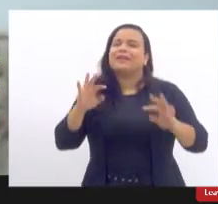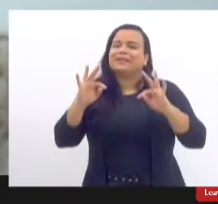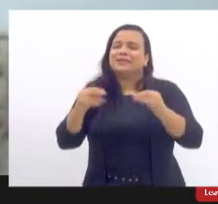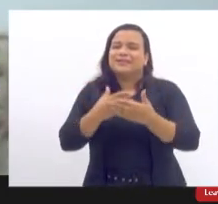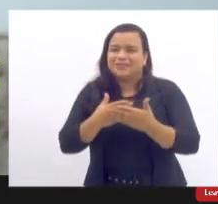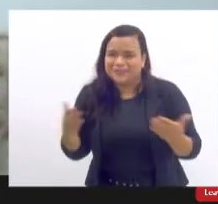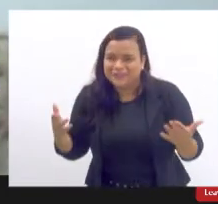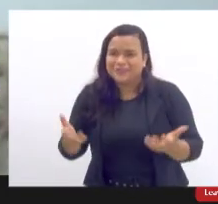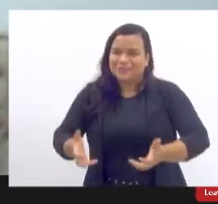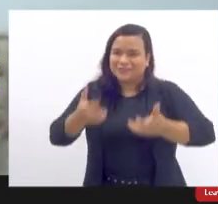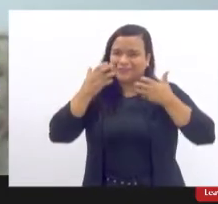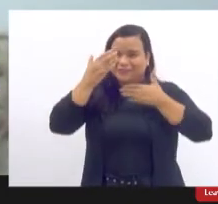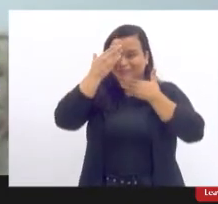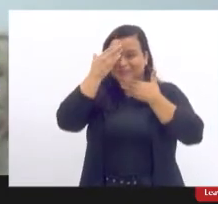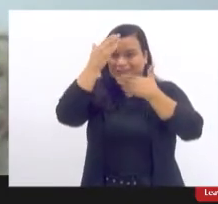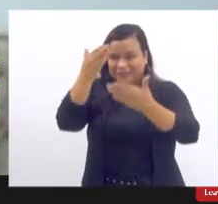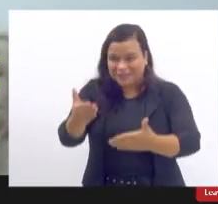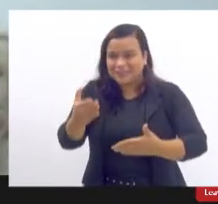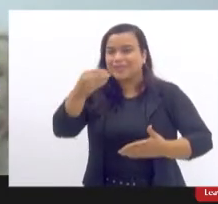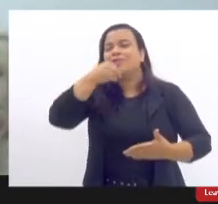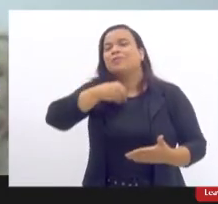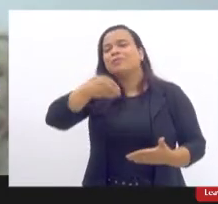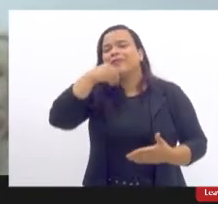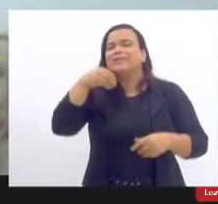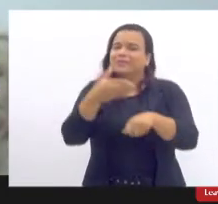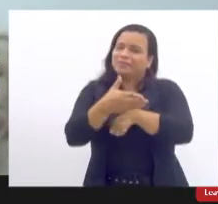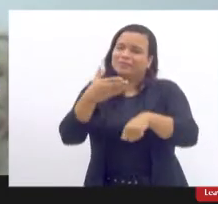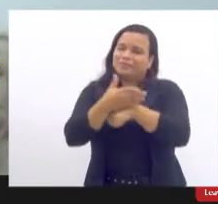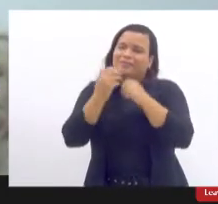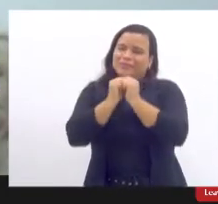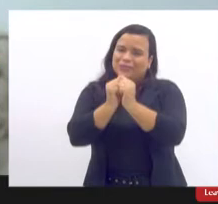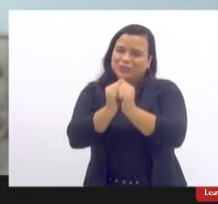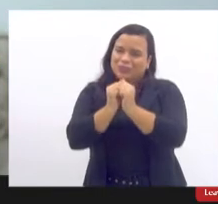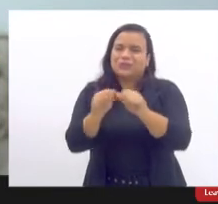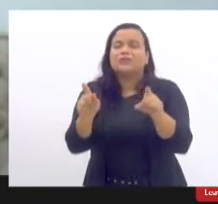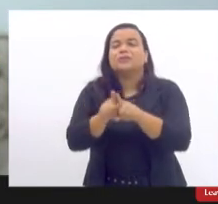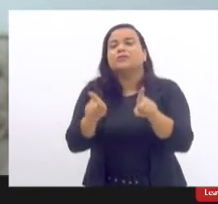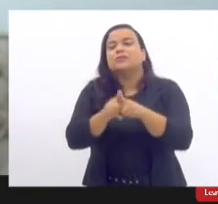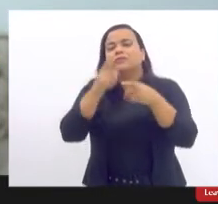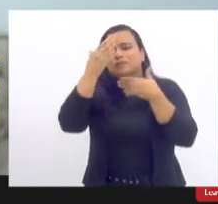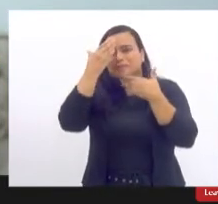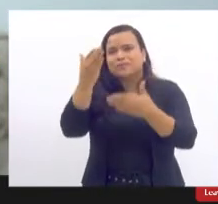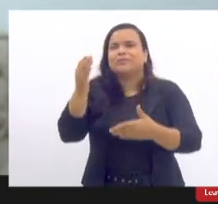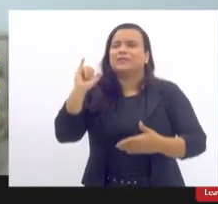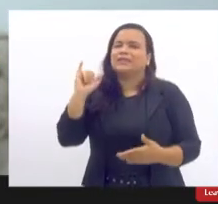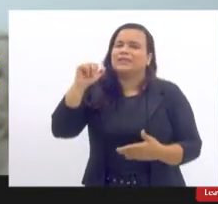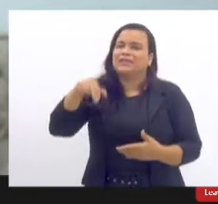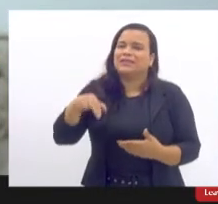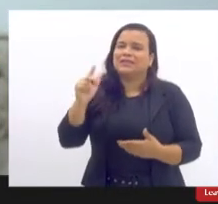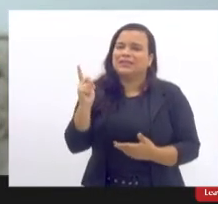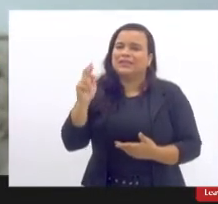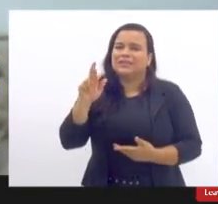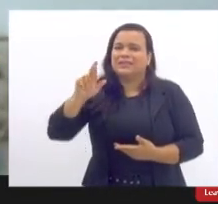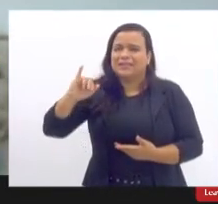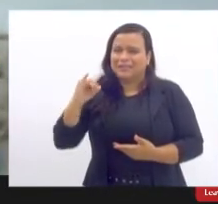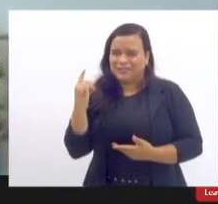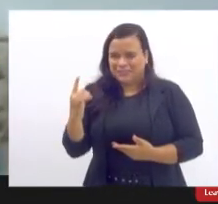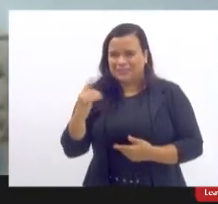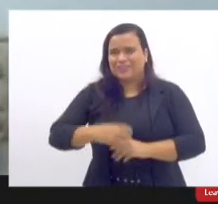agradecer a oportunidade de estar aqui, agradecer a Ingrid, com o